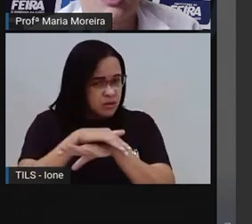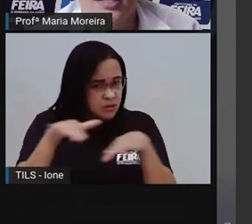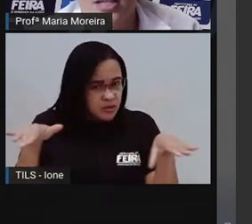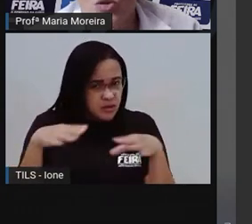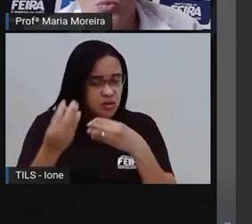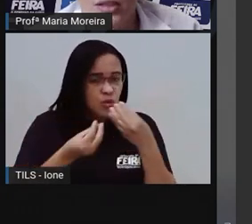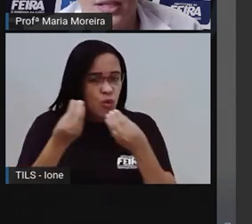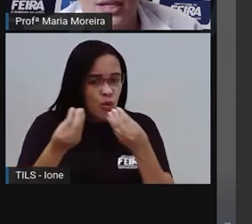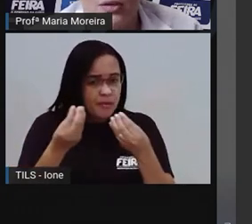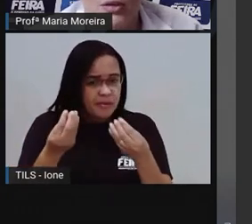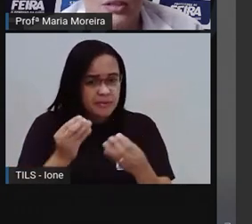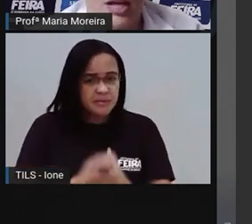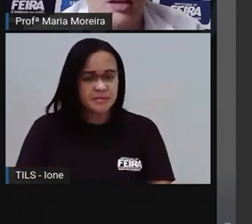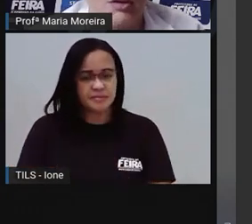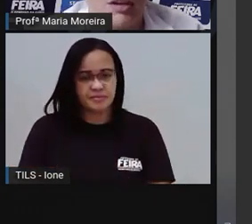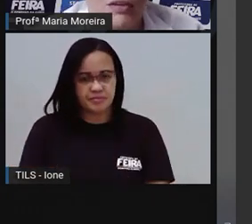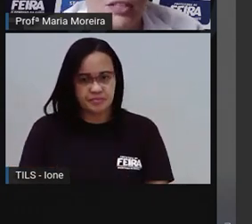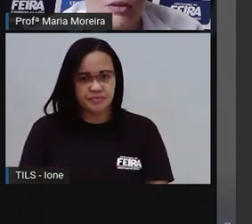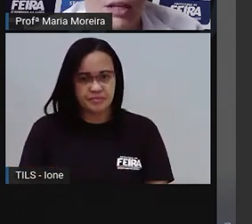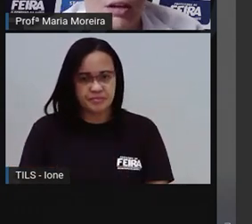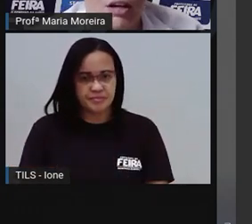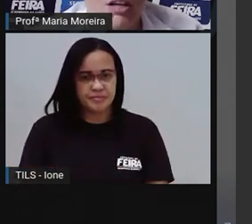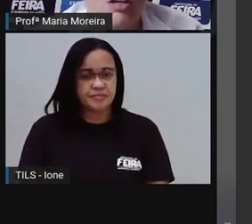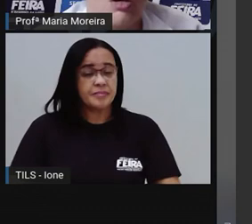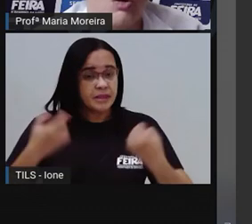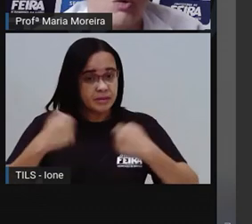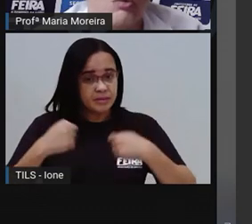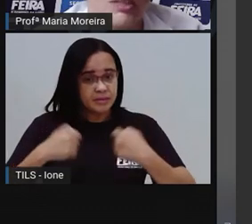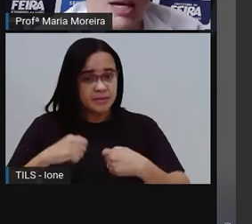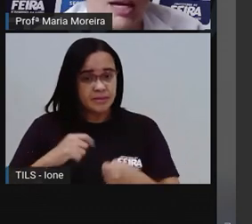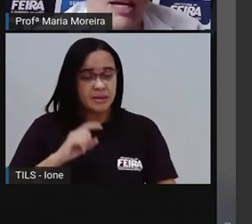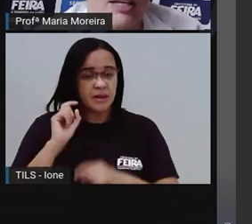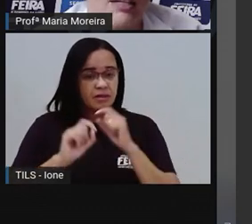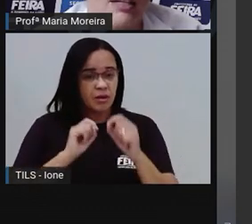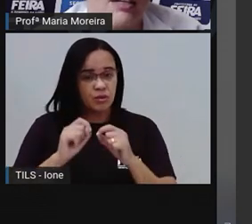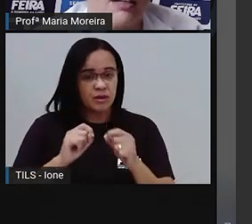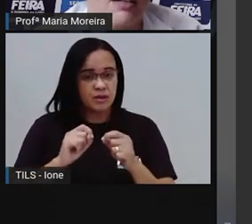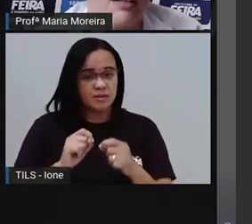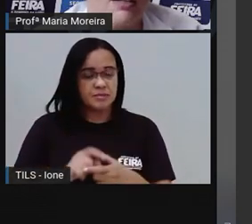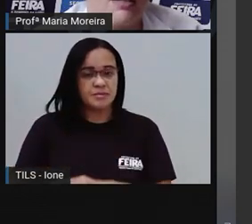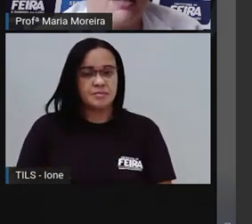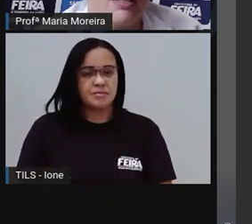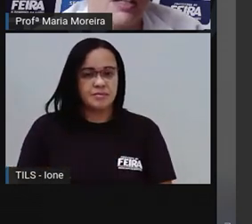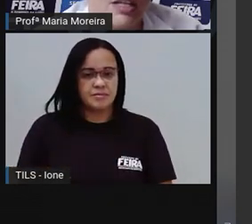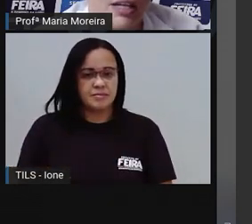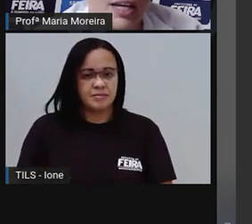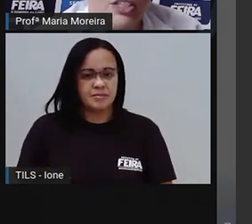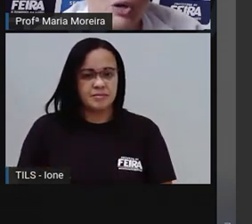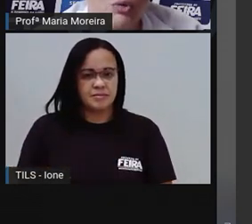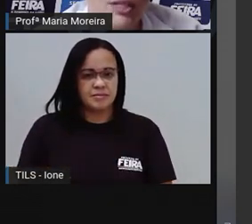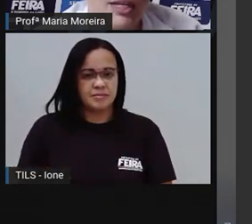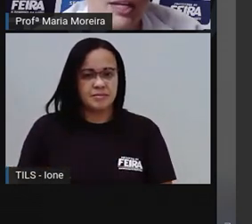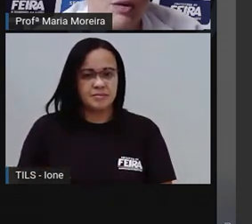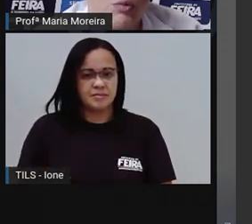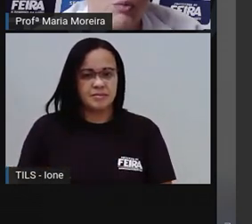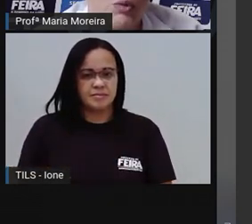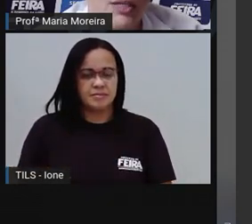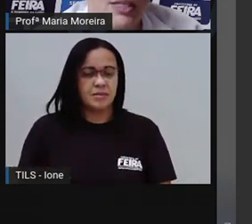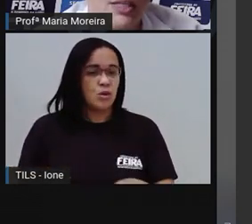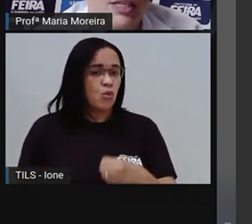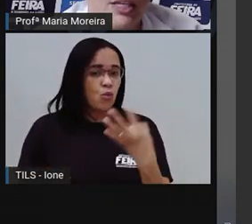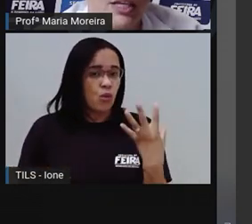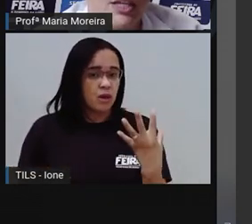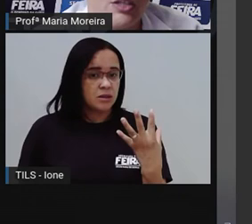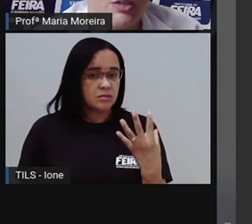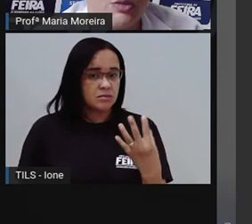Só três, como tem aqui agora. Aí eu iria fazer o quê, ó? Contar. Iria aqui, já contei, né? Um